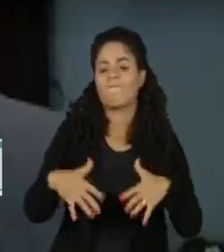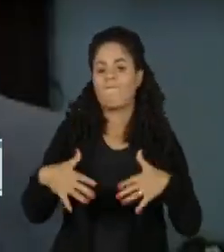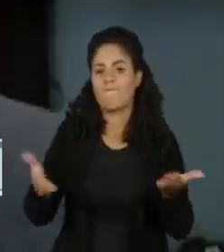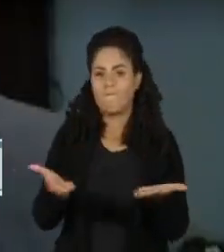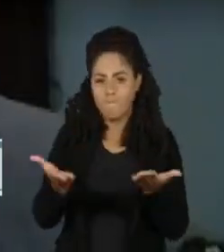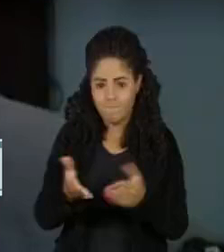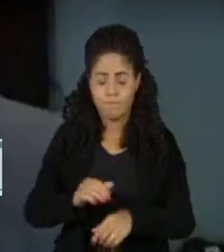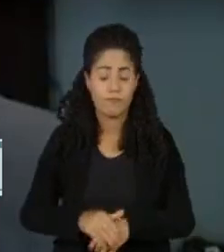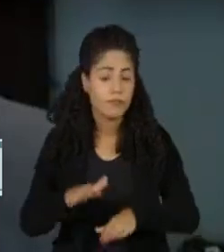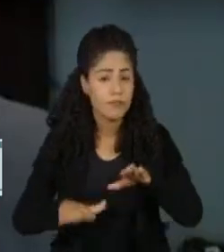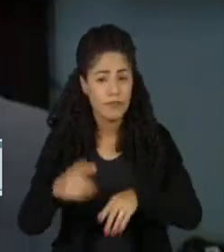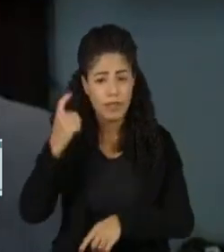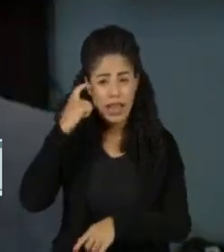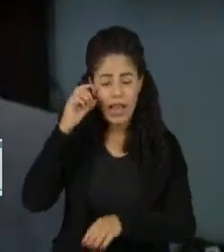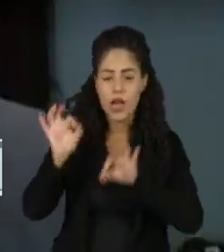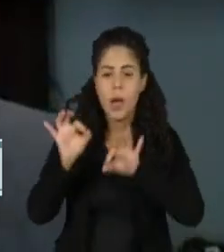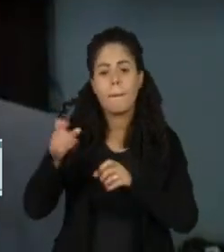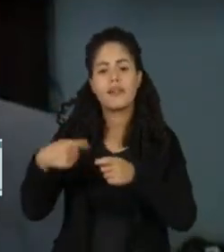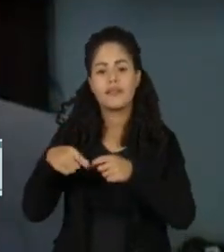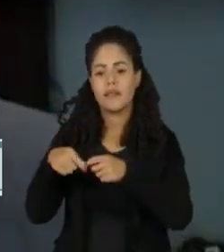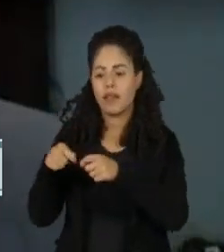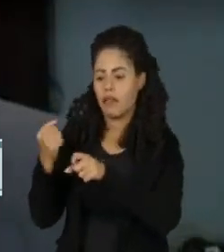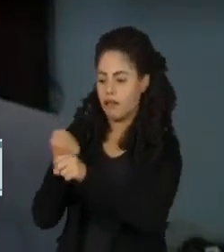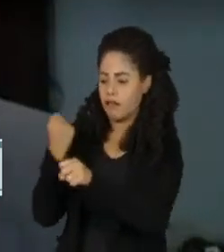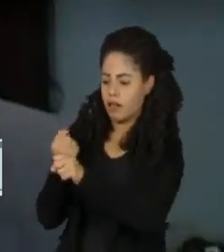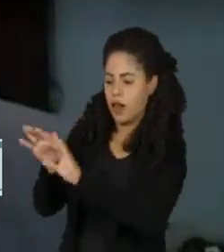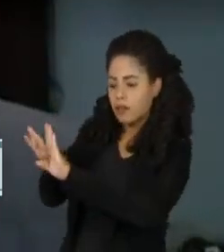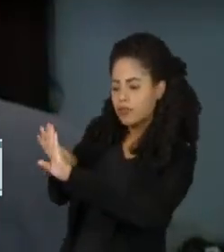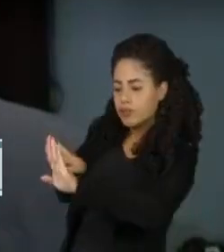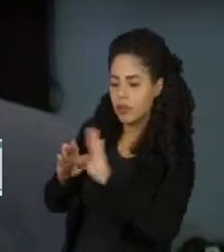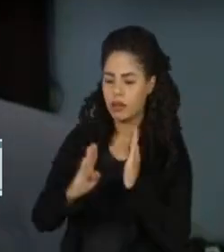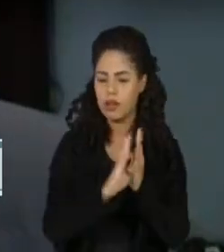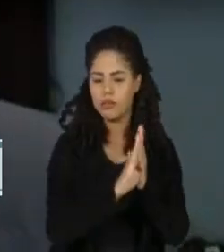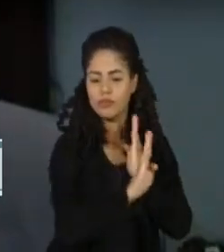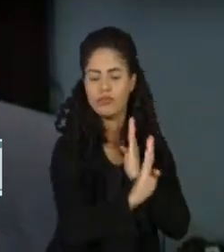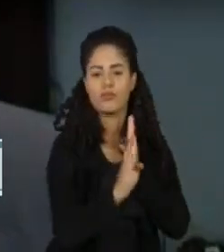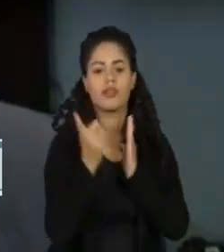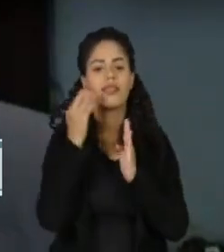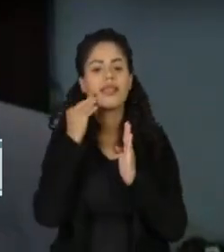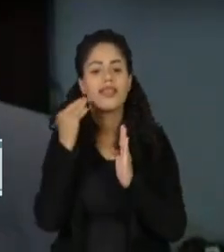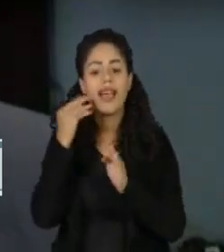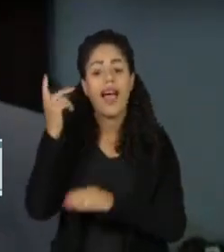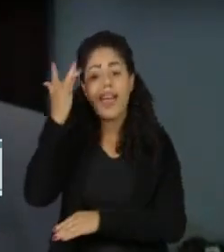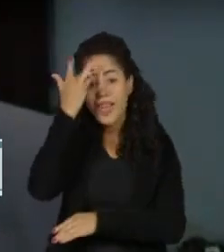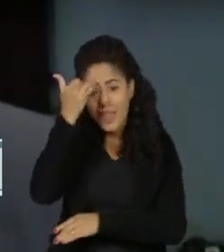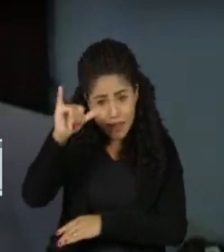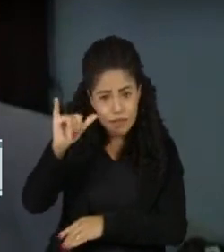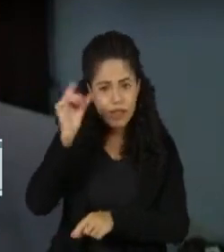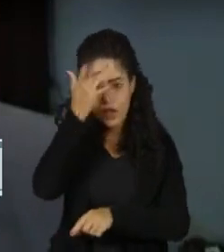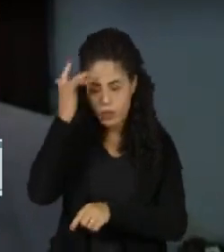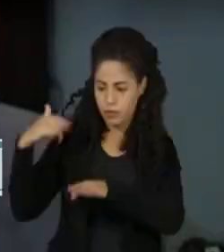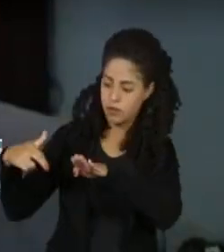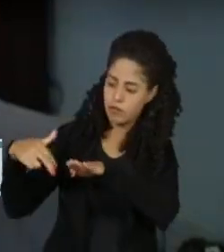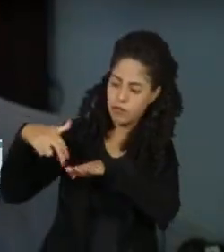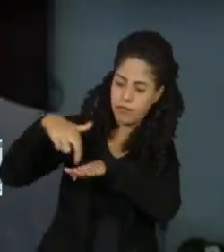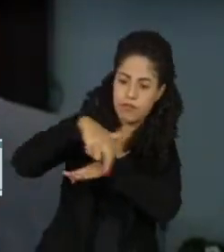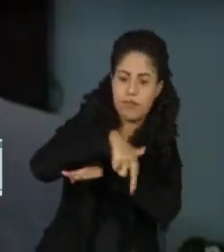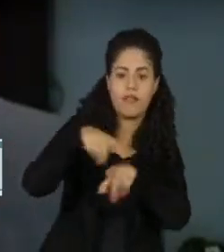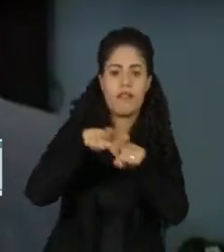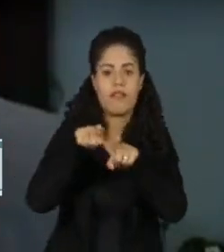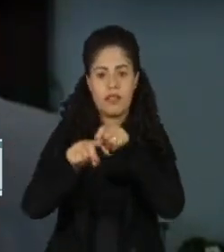seria talvez colocar barreira entre essas pistas e tal para que as pessoas não circulassem.